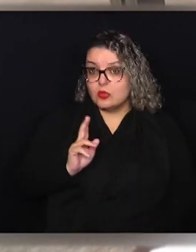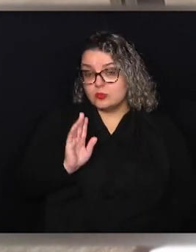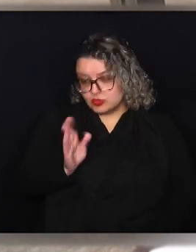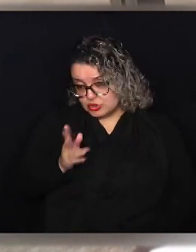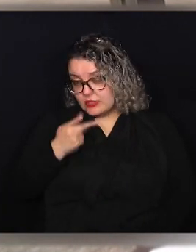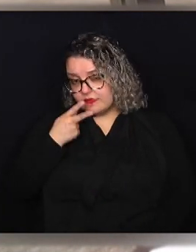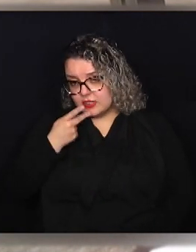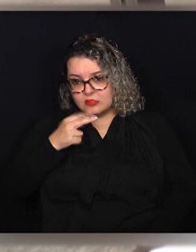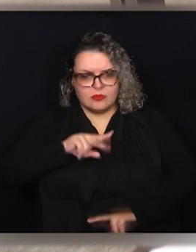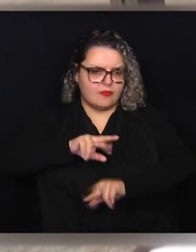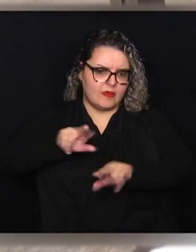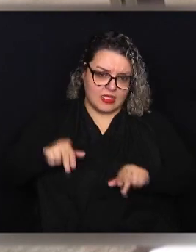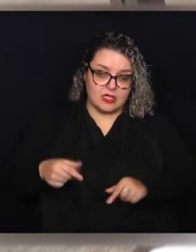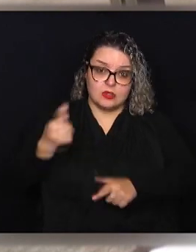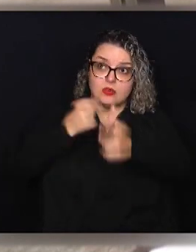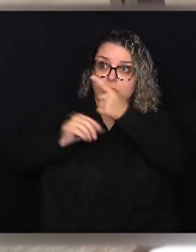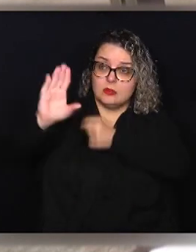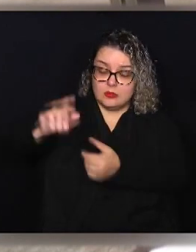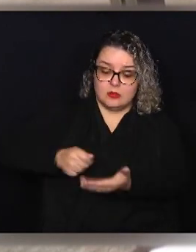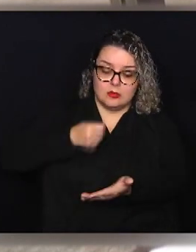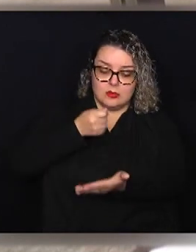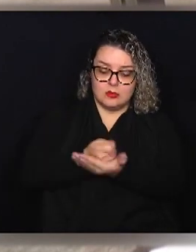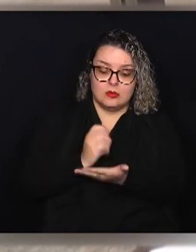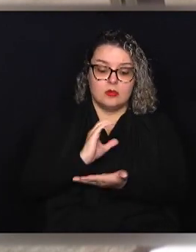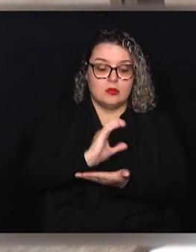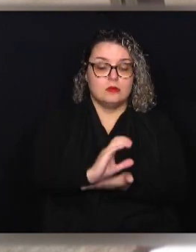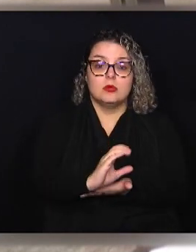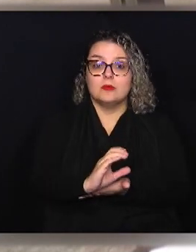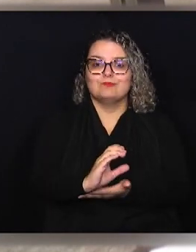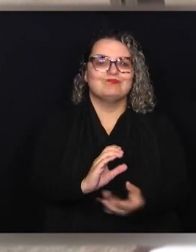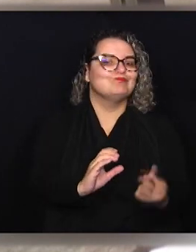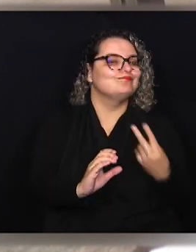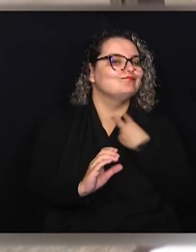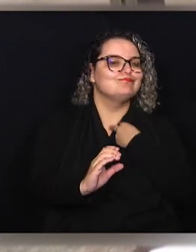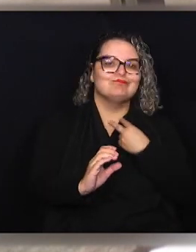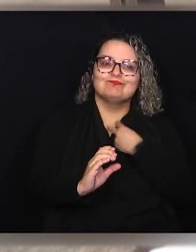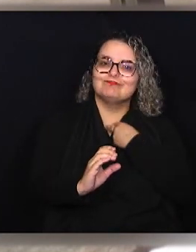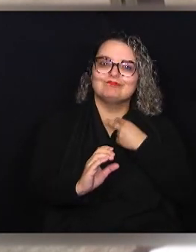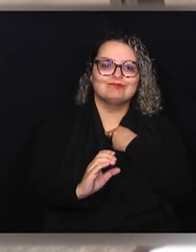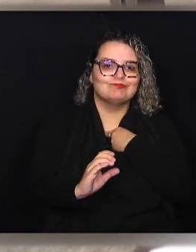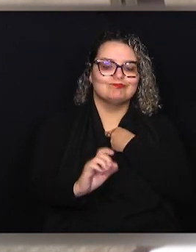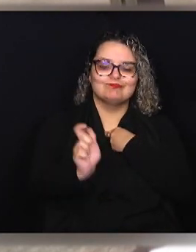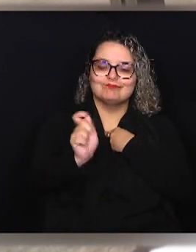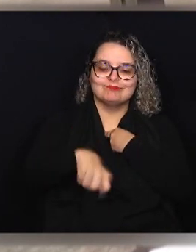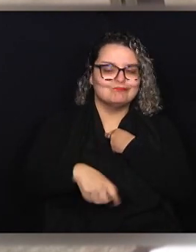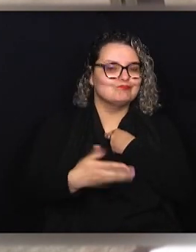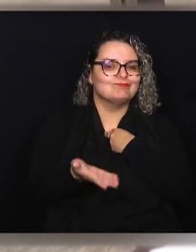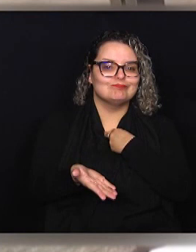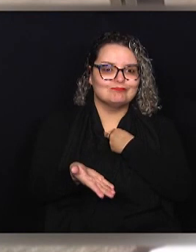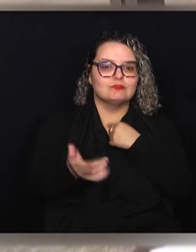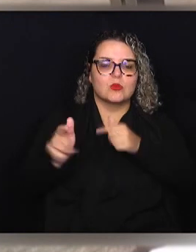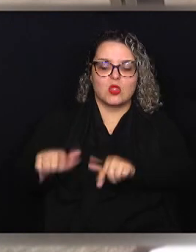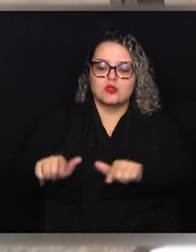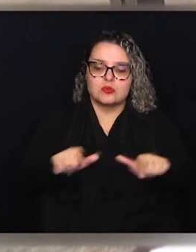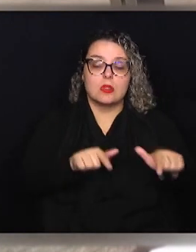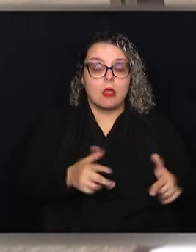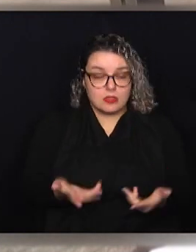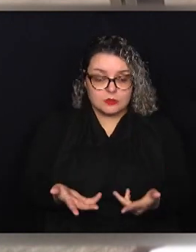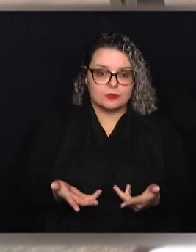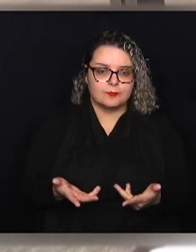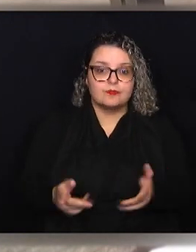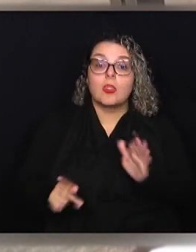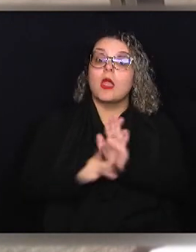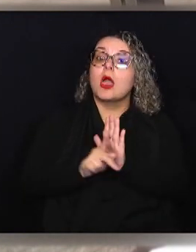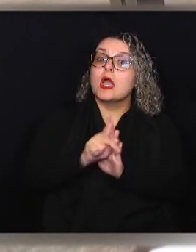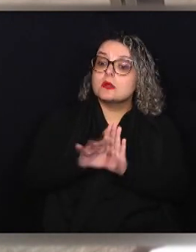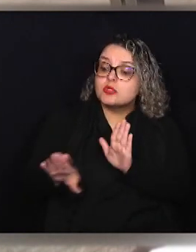aí, colocaram as emendas impositivas e não pôde ser executada nesses lugares. Então, esse projeto, ele veio